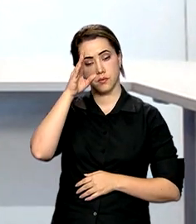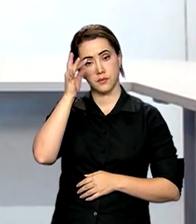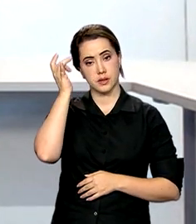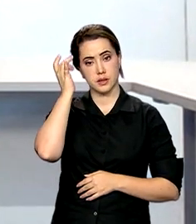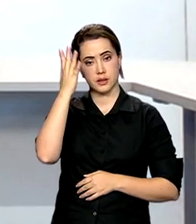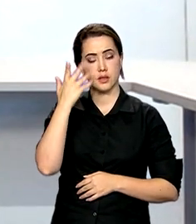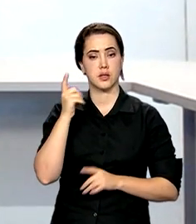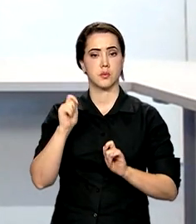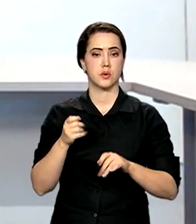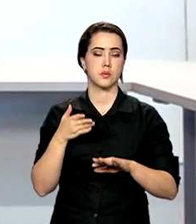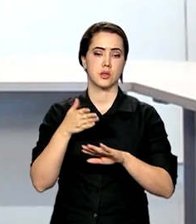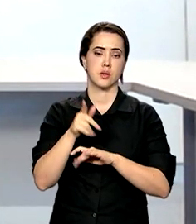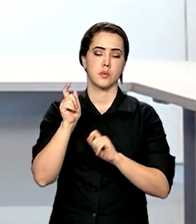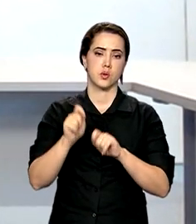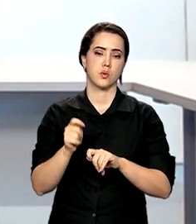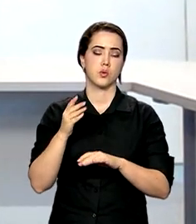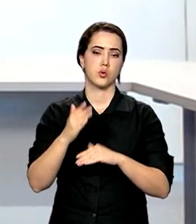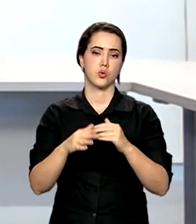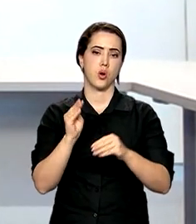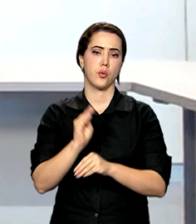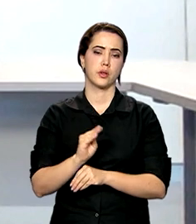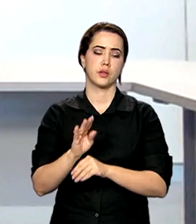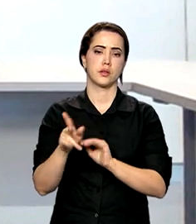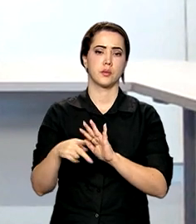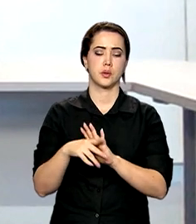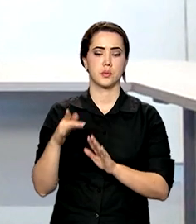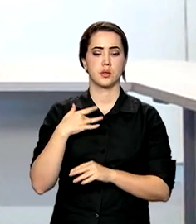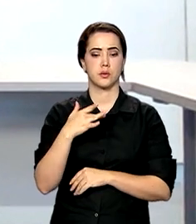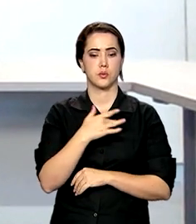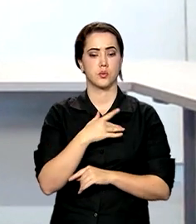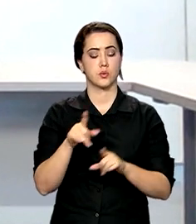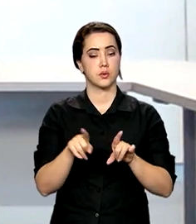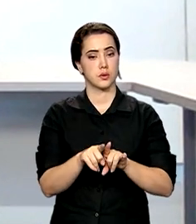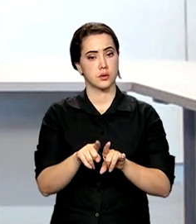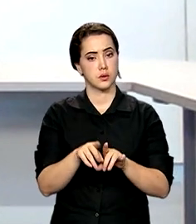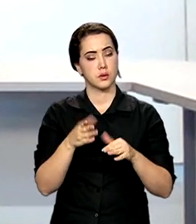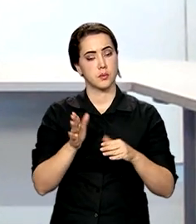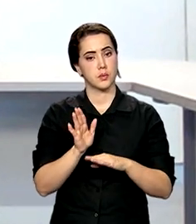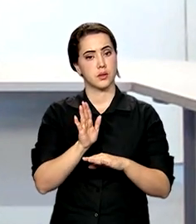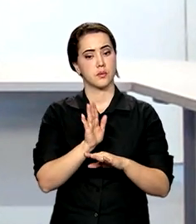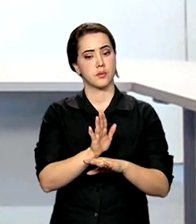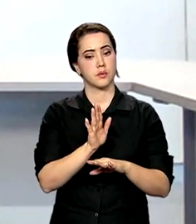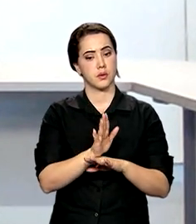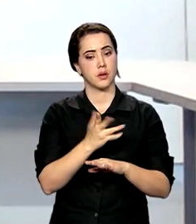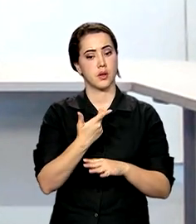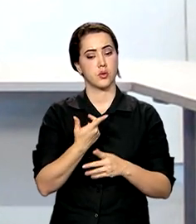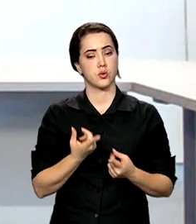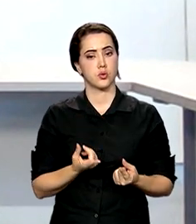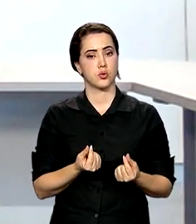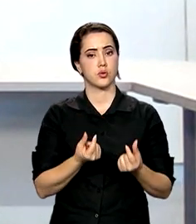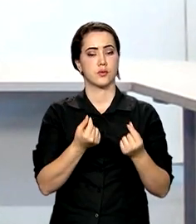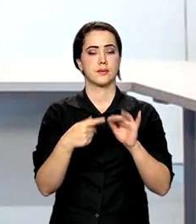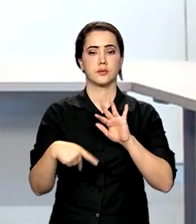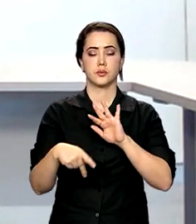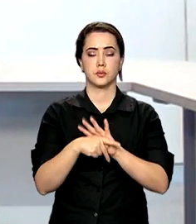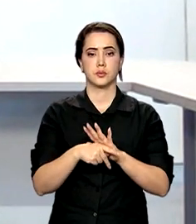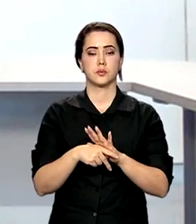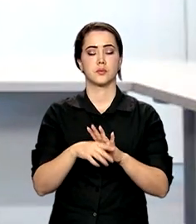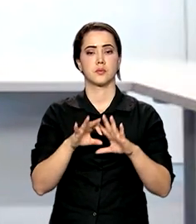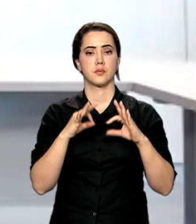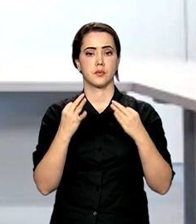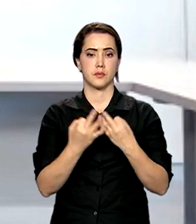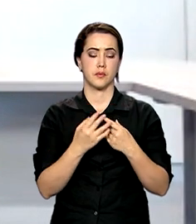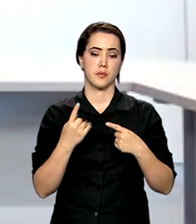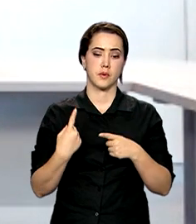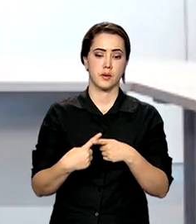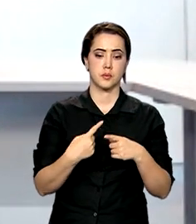permaneça fazendo o tratamento. Além disso, ele também ajuda no impacto orçamentário das famílias, né? Porque